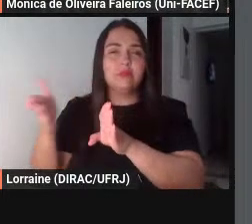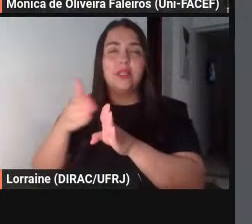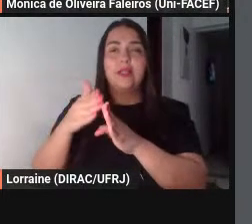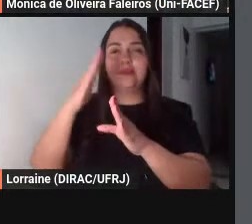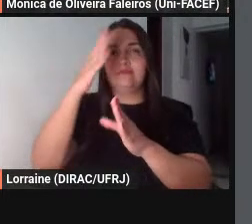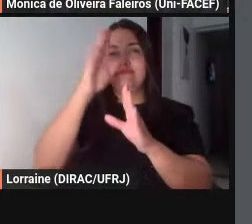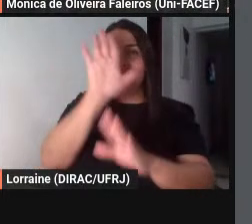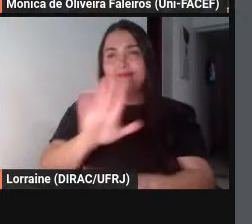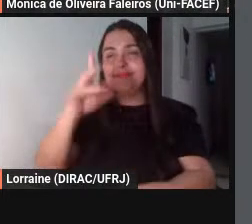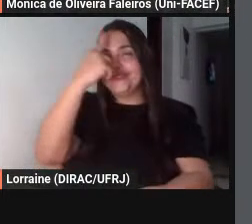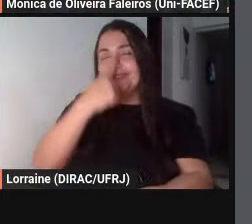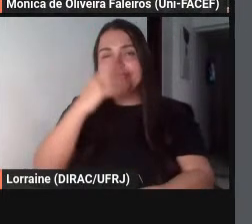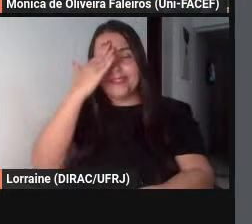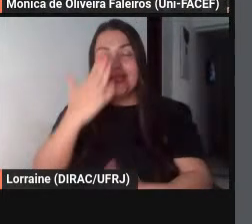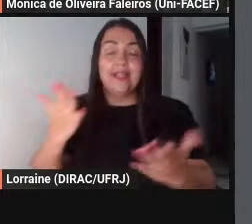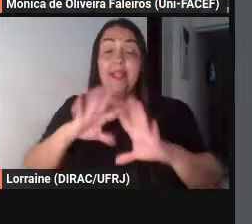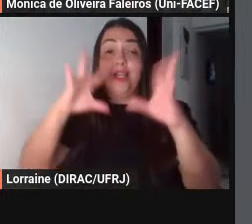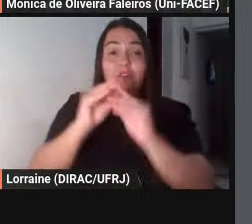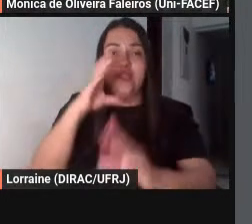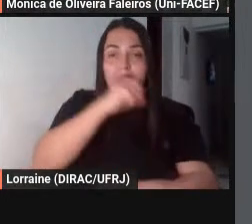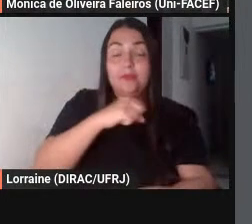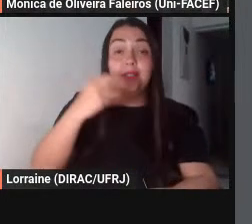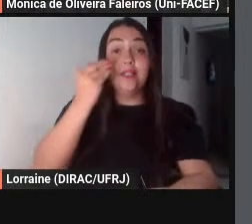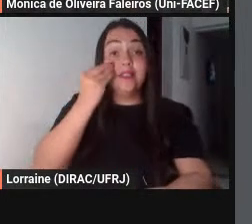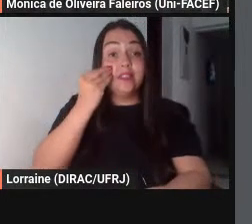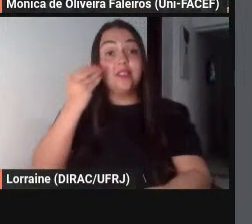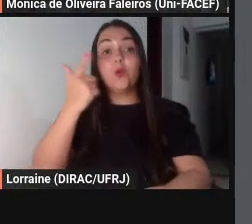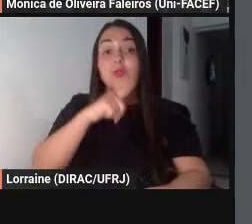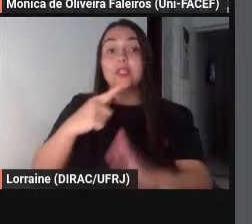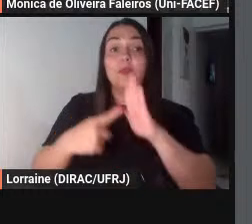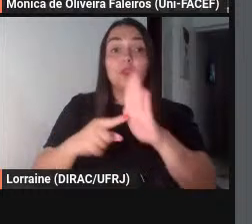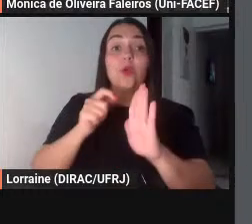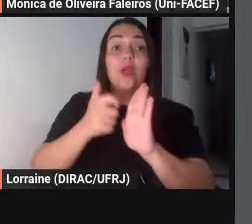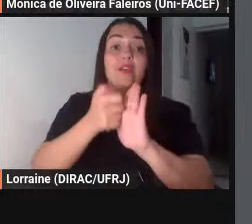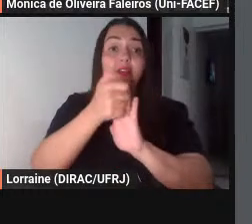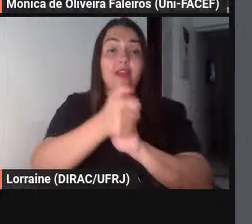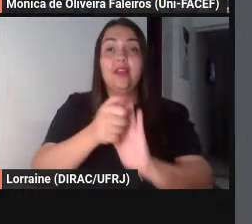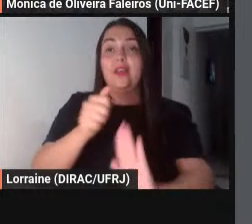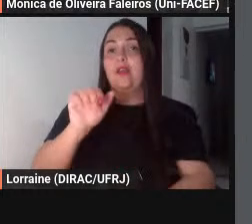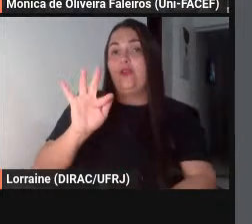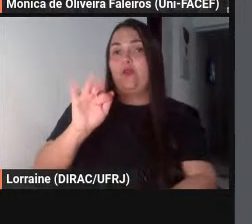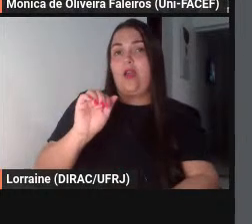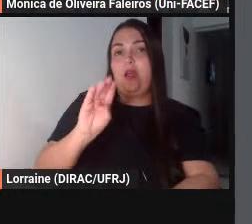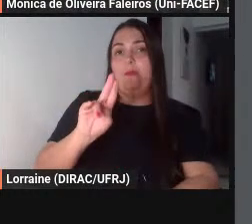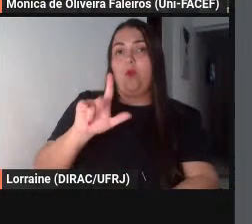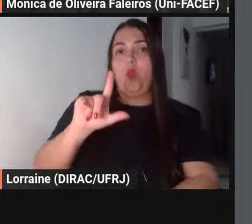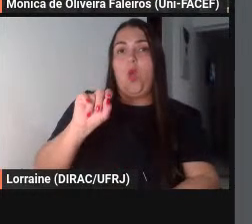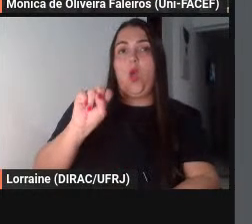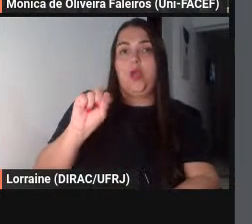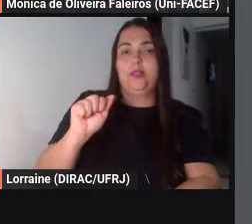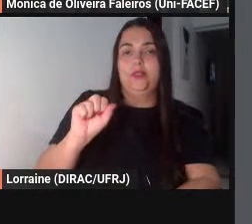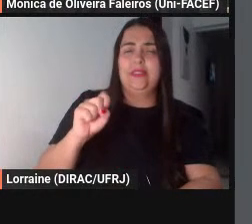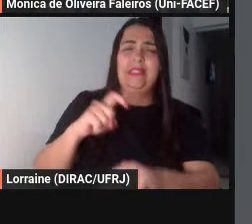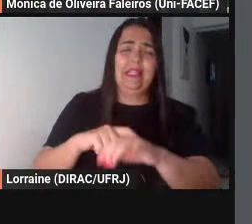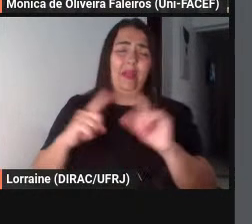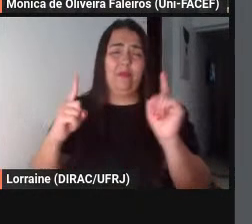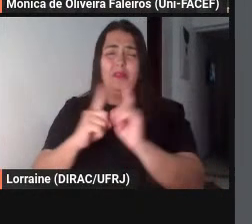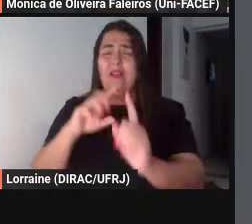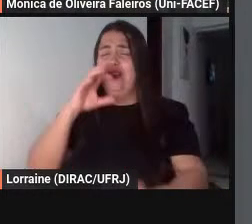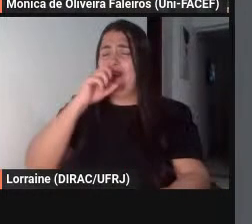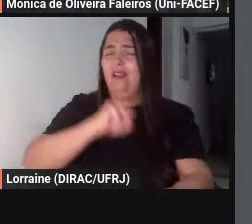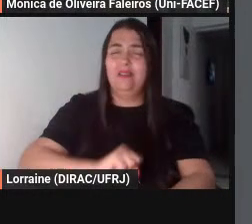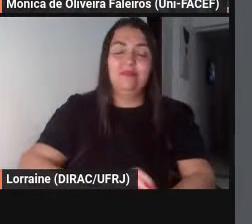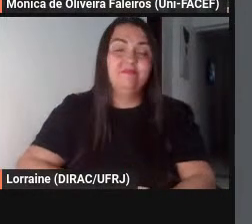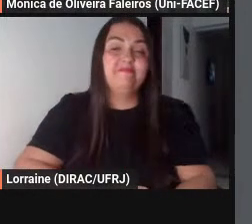eu espero ter conseguido mostrar um pouco do que são as fábulas fabulosas nesse tempo curto que nós temos